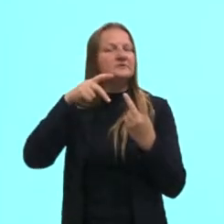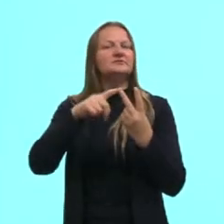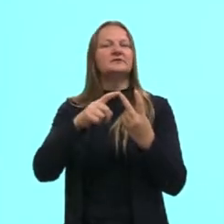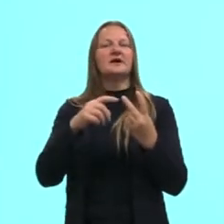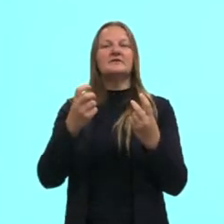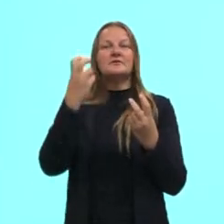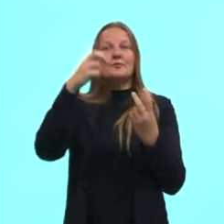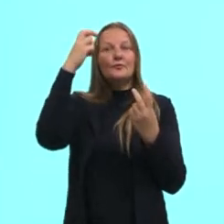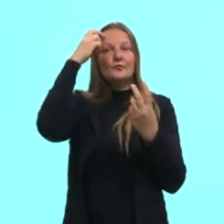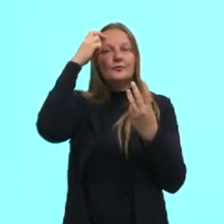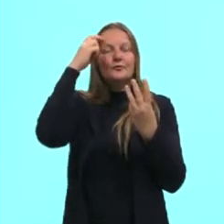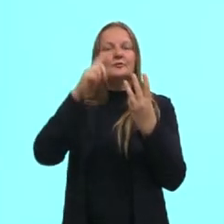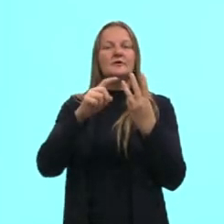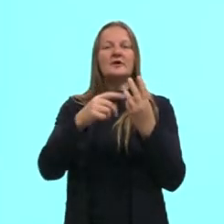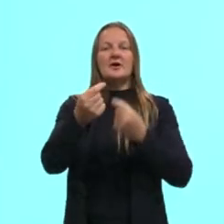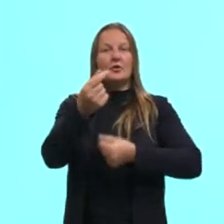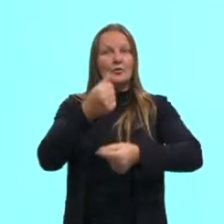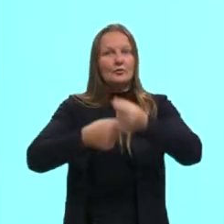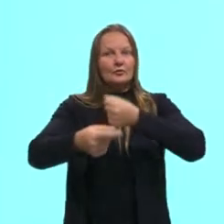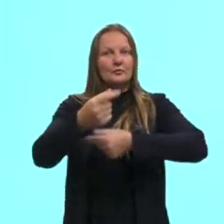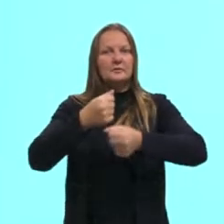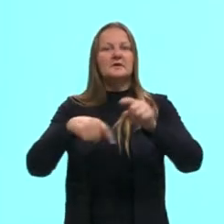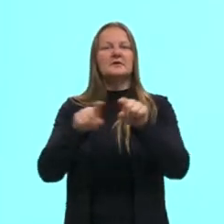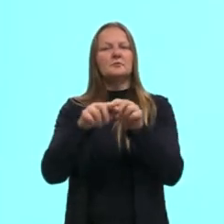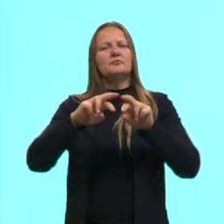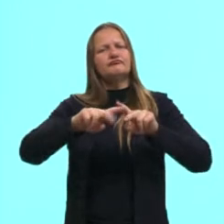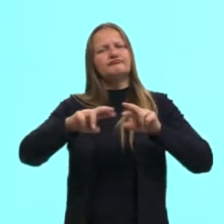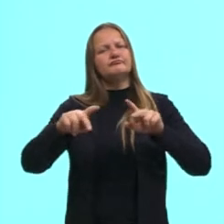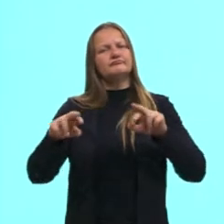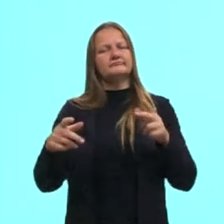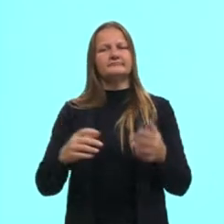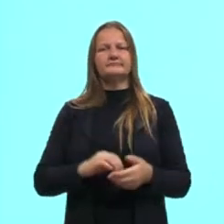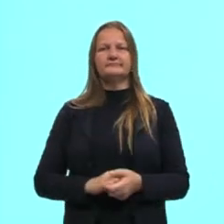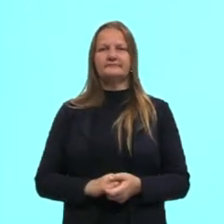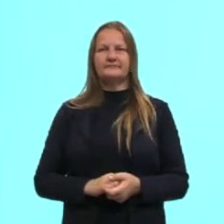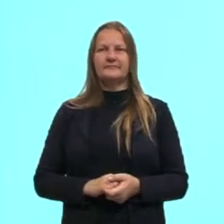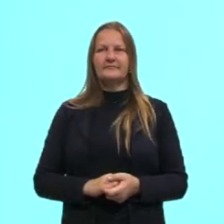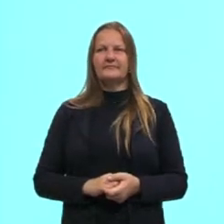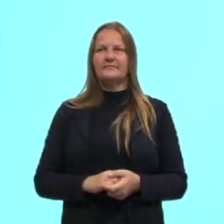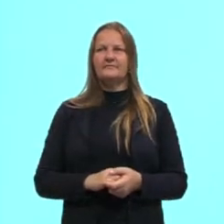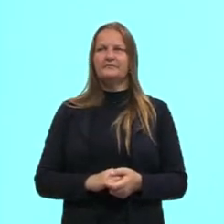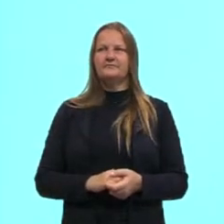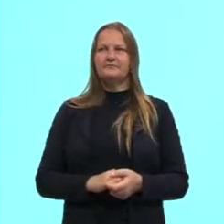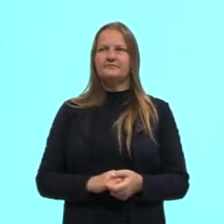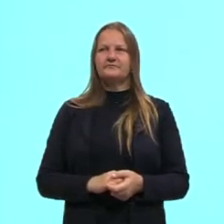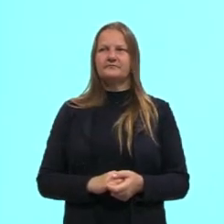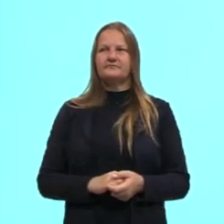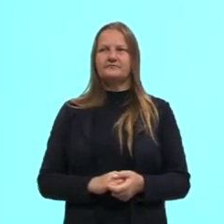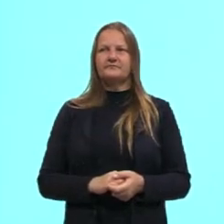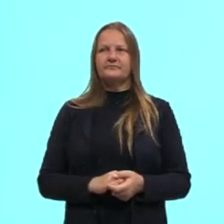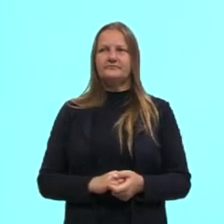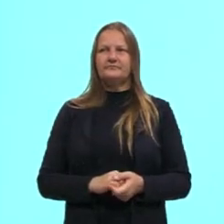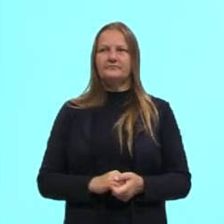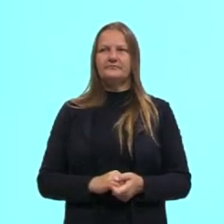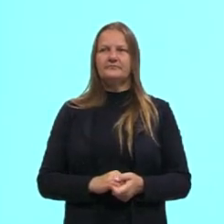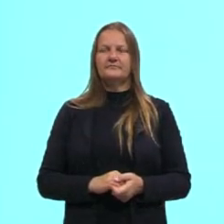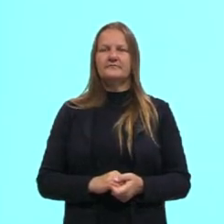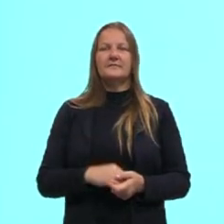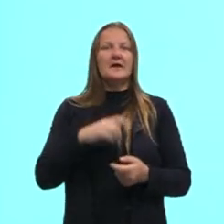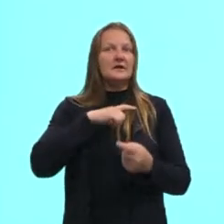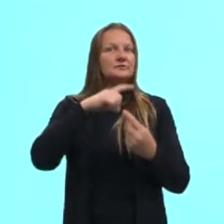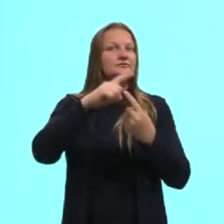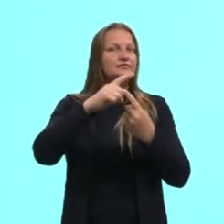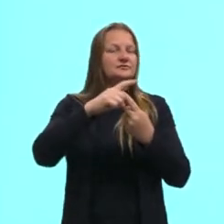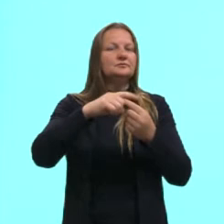cultura, da economia, entre outras. Essa daqui eu confesso que é aquele tipo